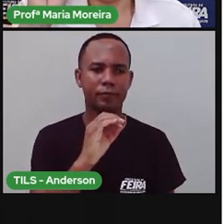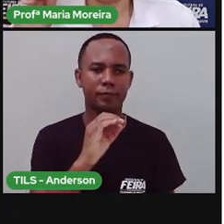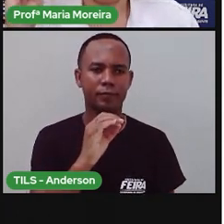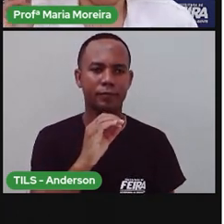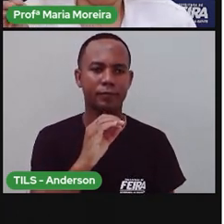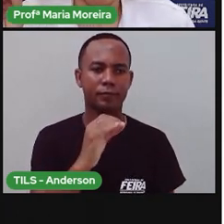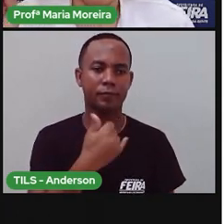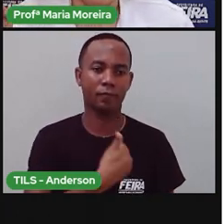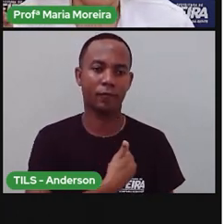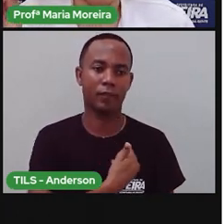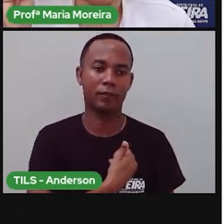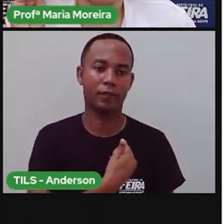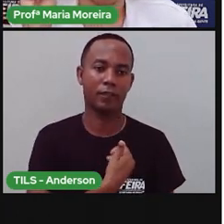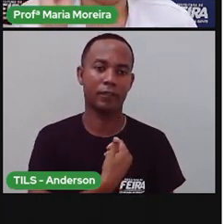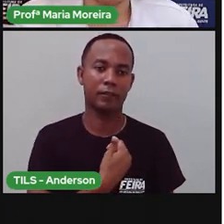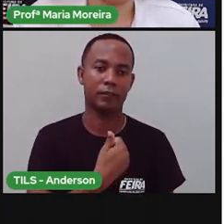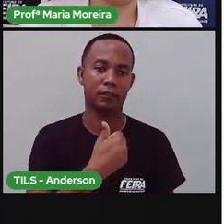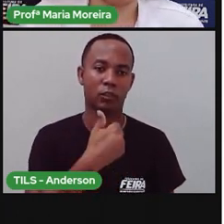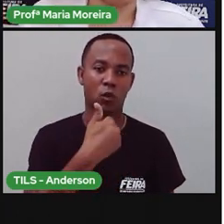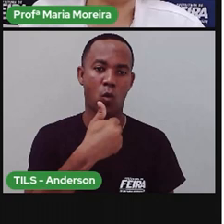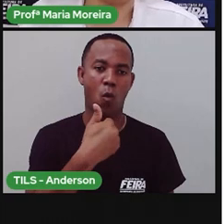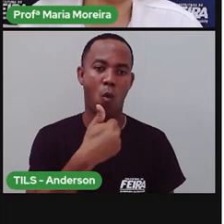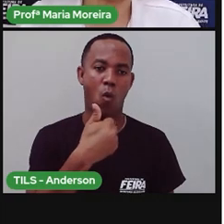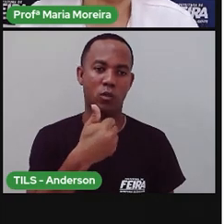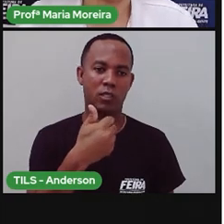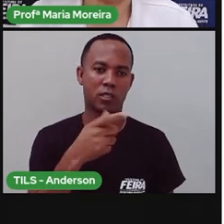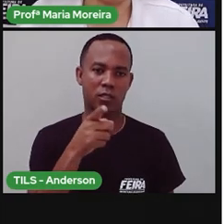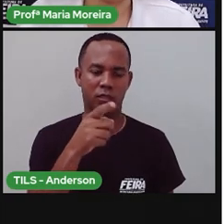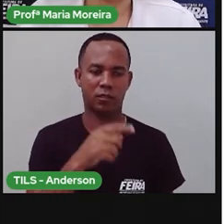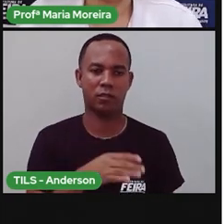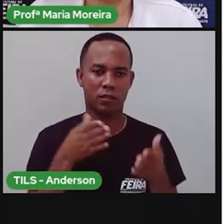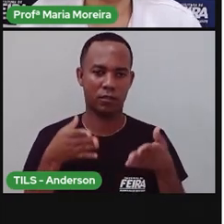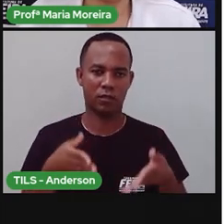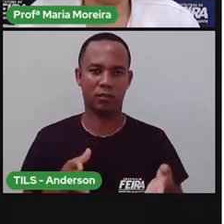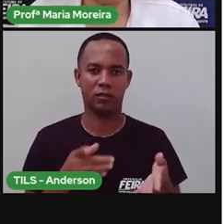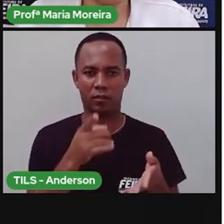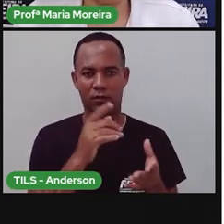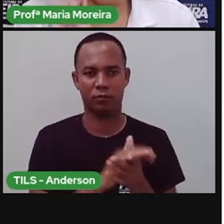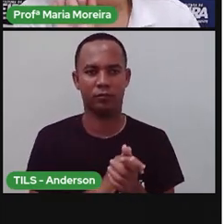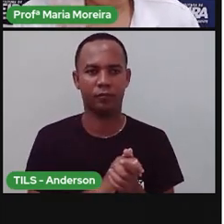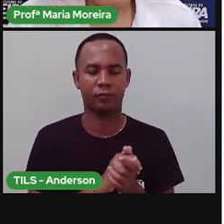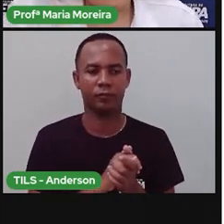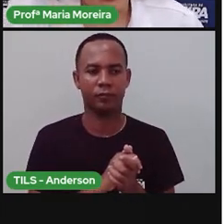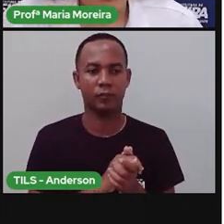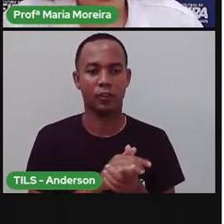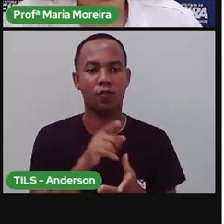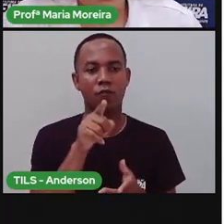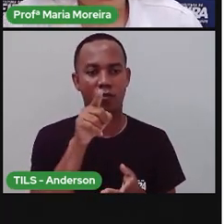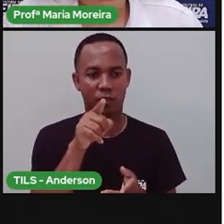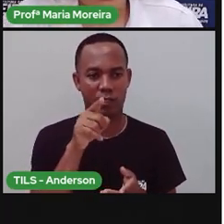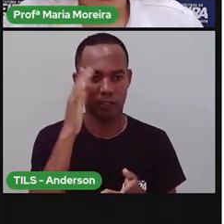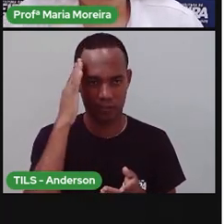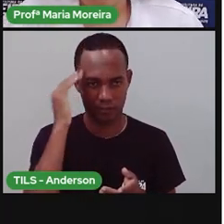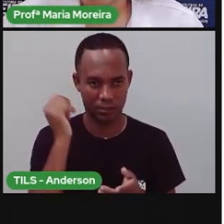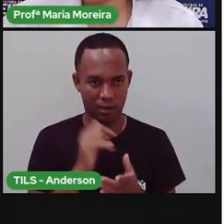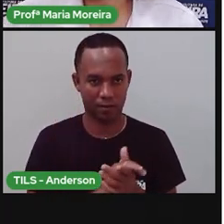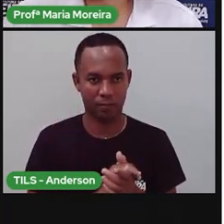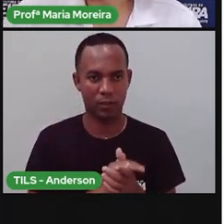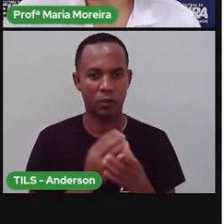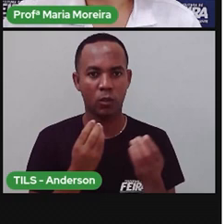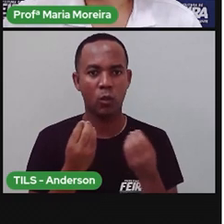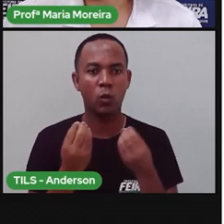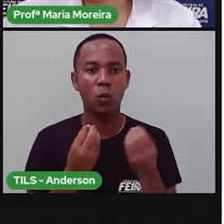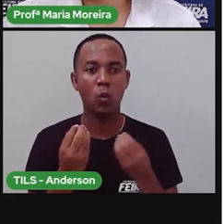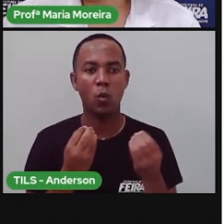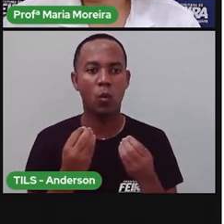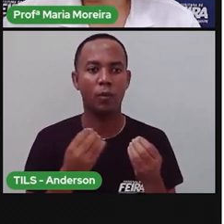Então, por isso, a idade de quem nasceu em 2010 seria o quê? Onze anos. E você? Como é que você